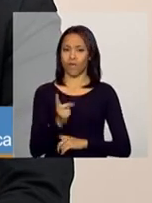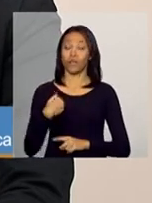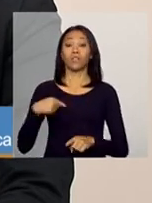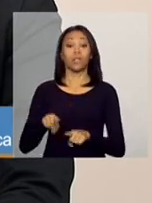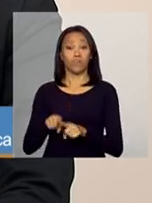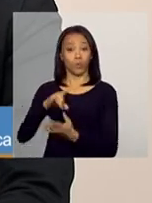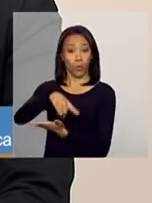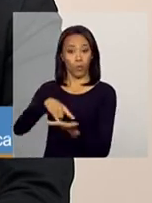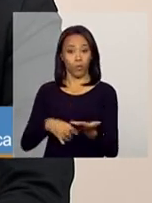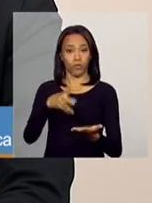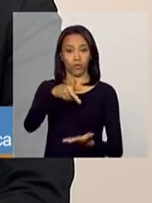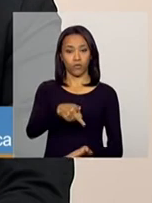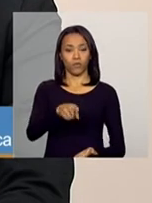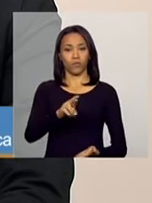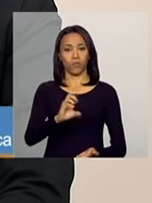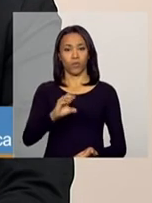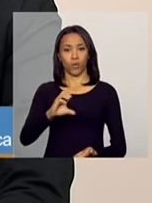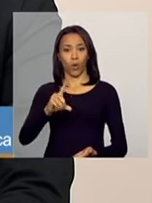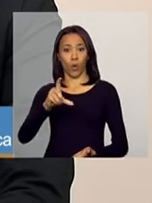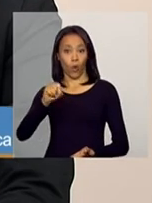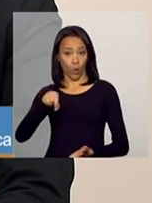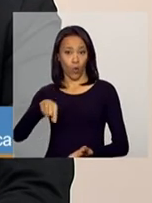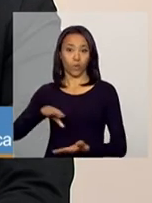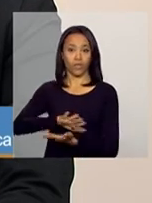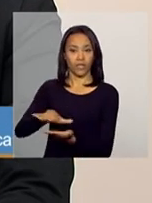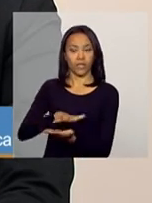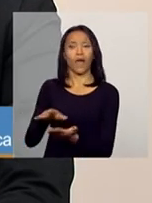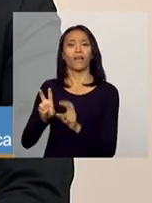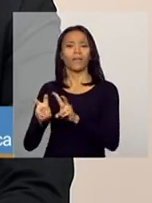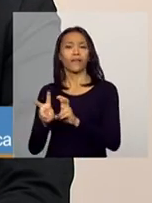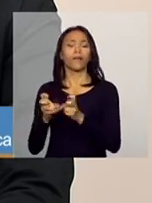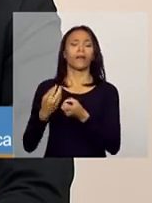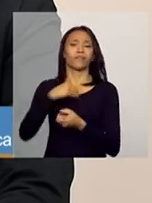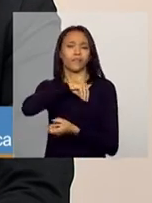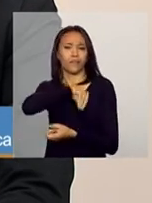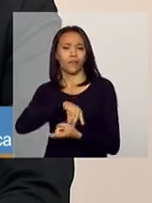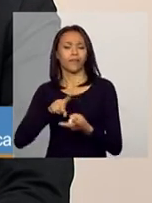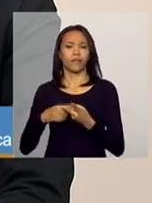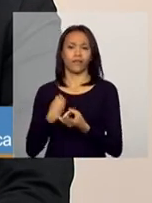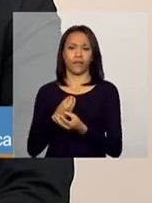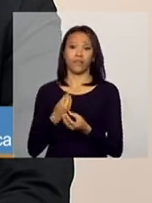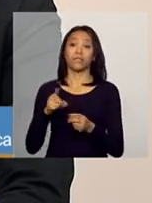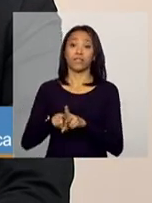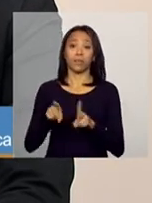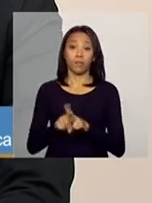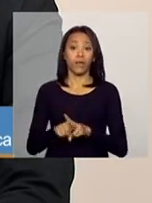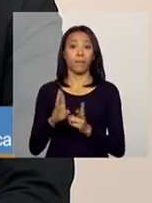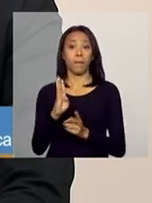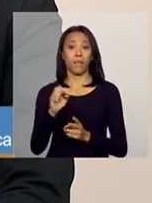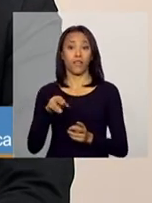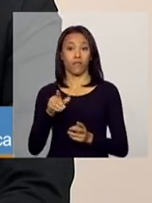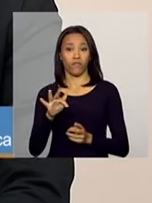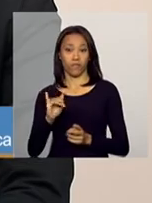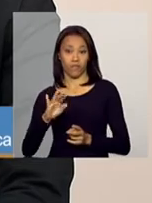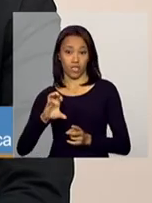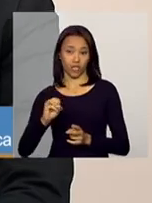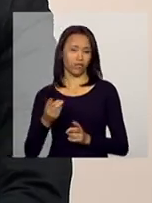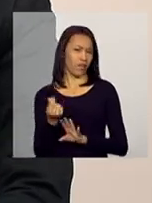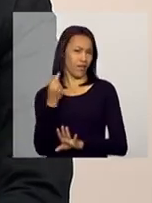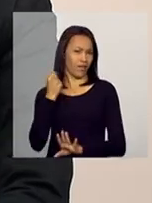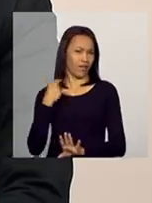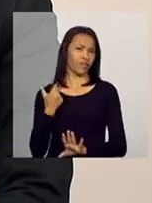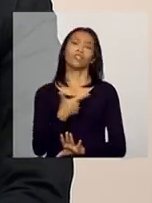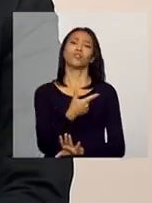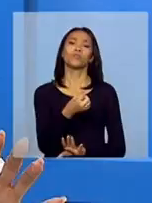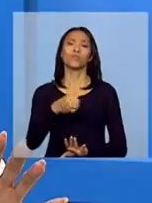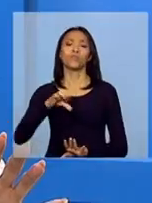integrada entre serviços, benefícios e transferência de renda já prevê e isso desde 2009. A assistência social